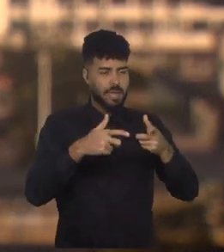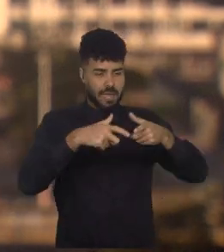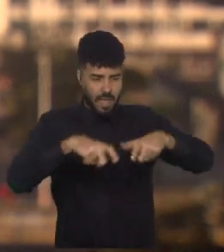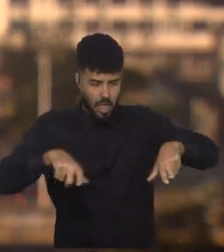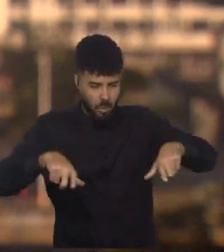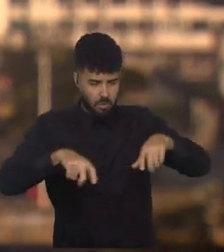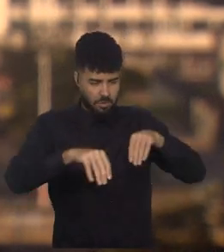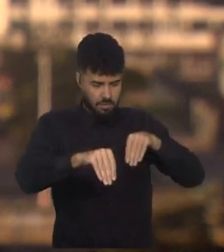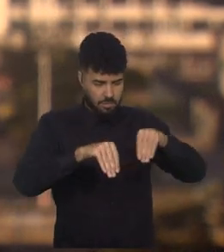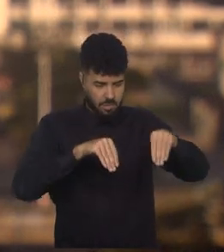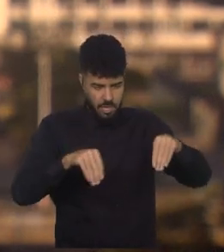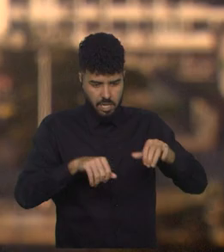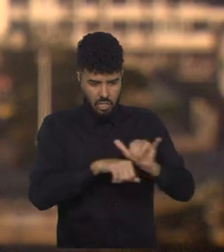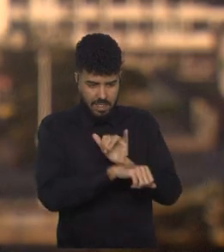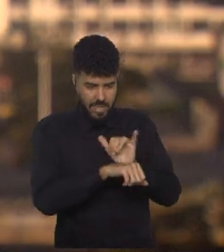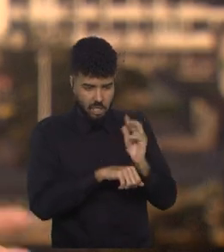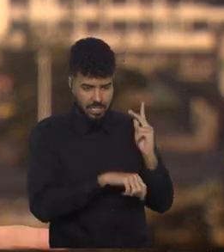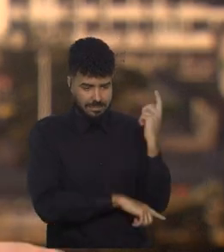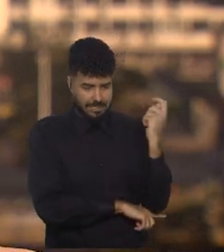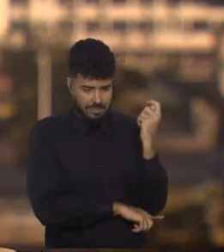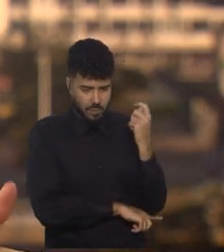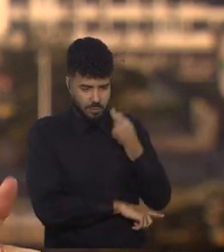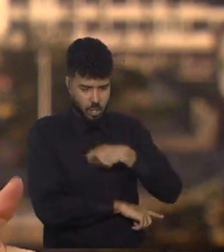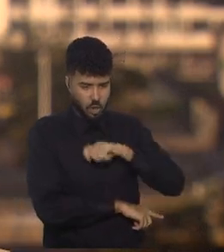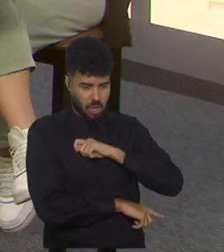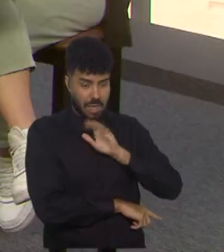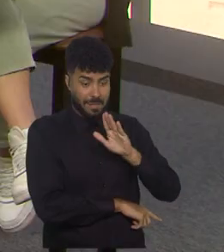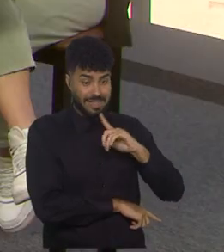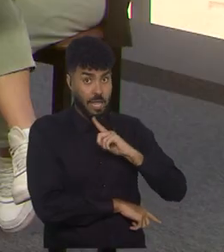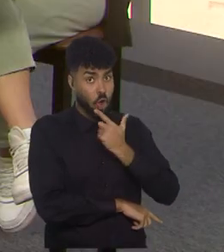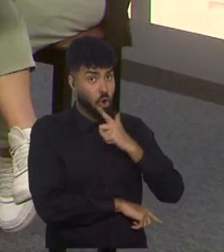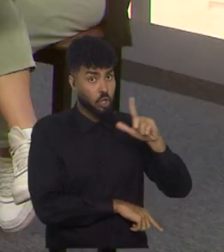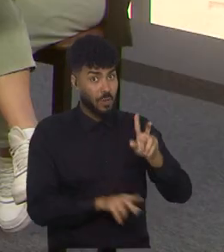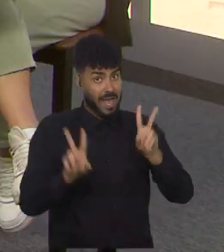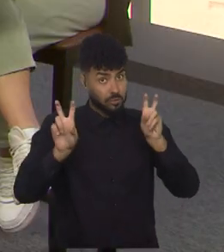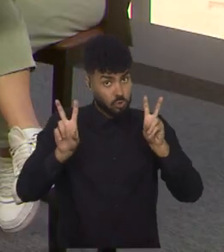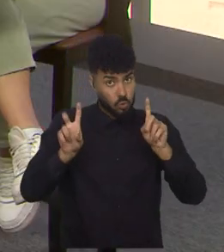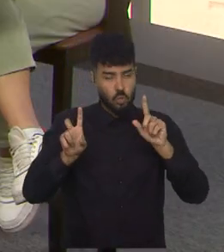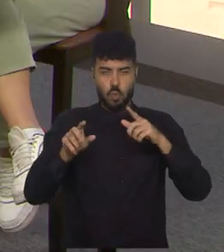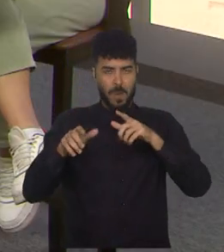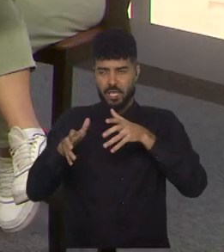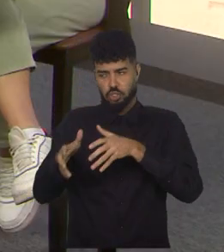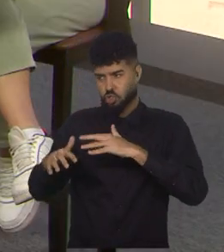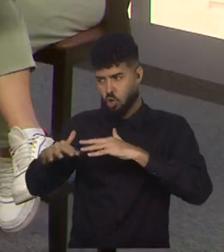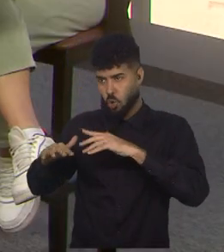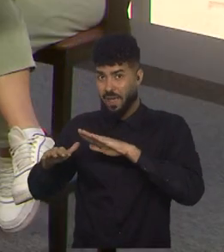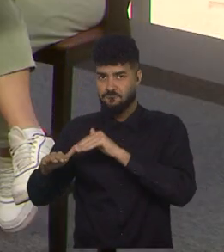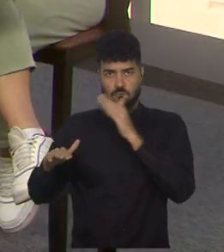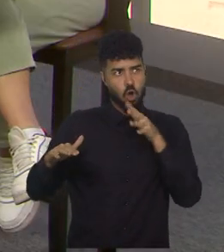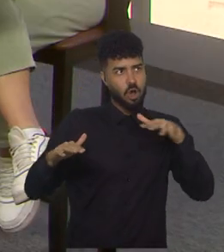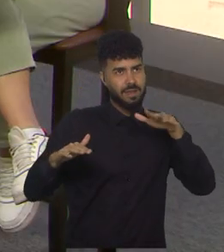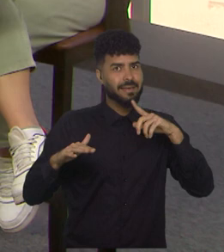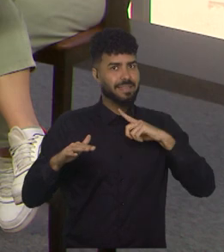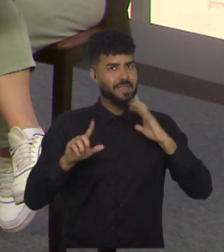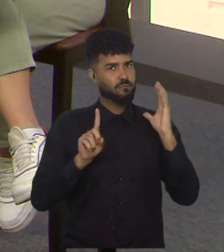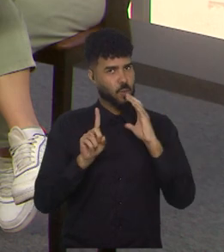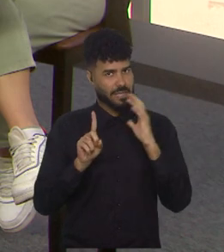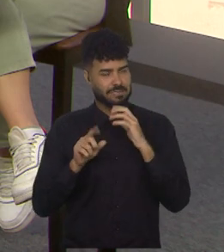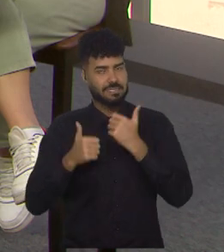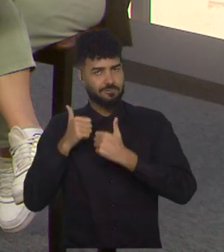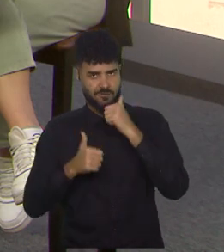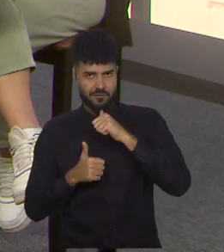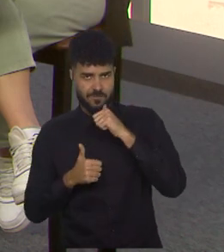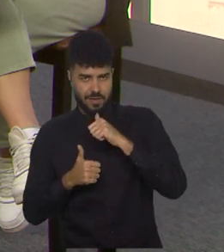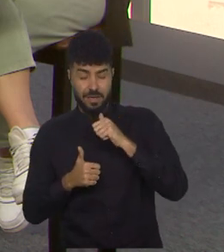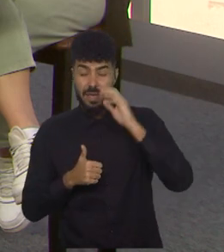ali da seleção espanhola, a gente tem um assunto extracampo que permeia muito o futebol feminino de modo geral, mas, especialmente,